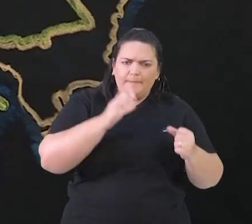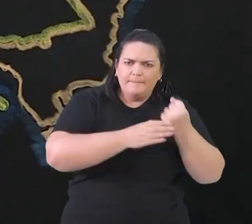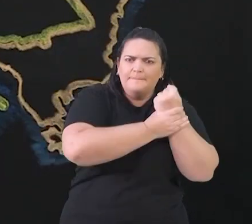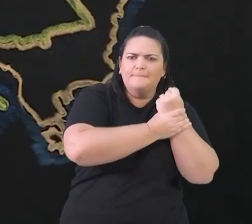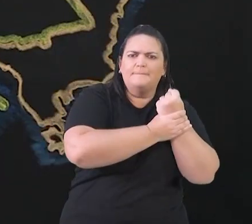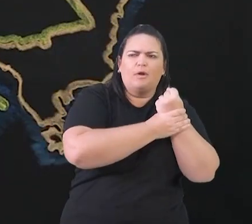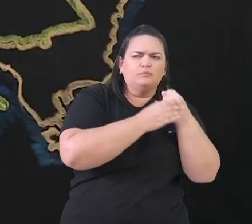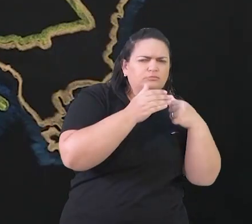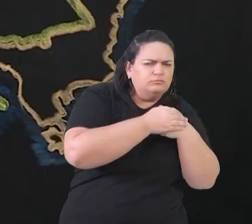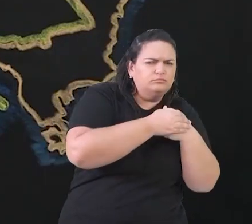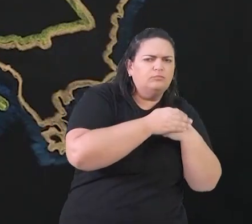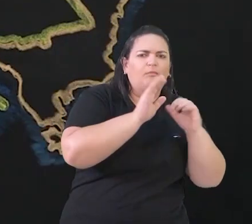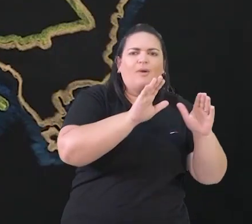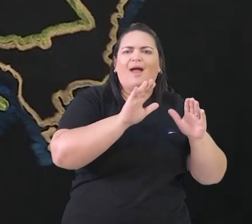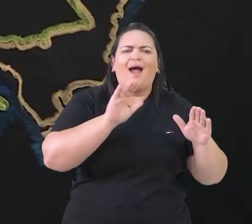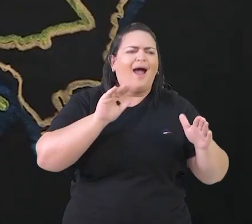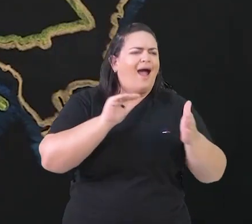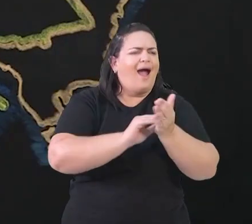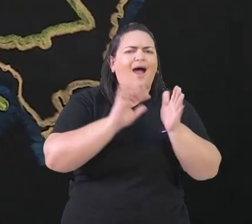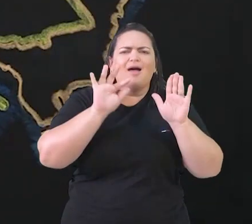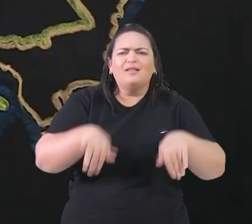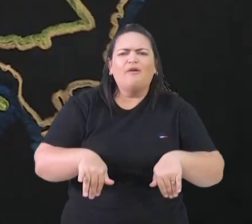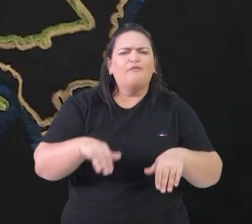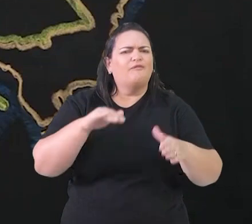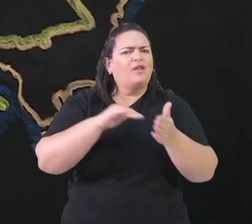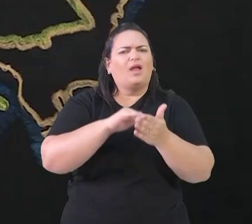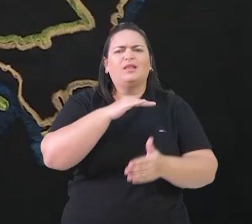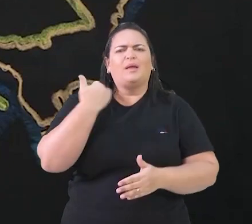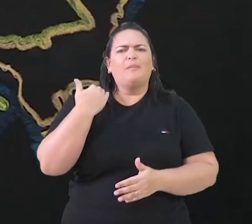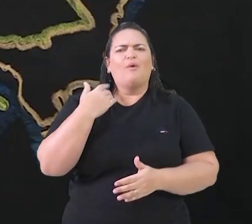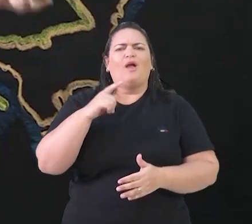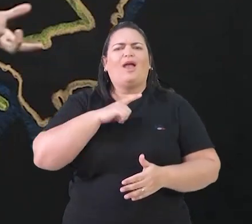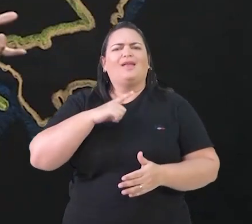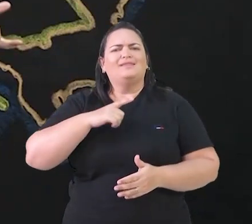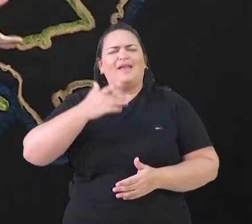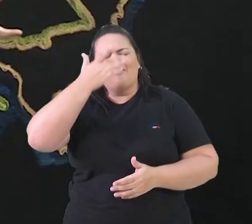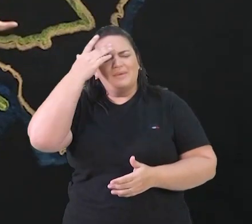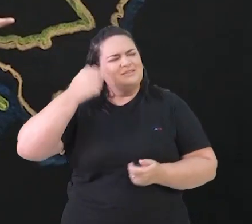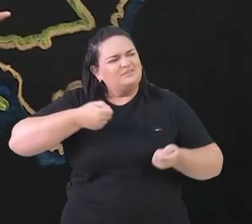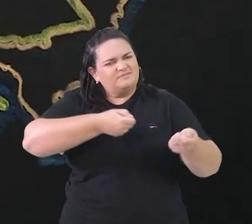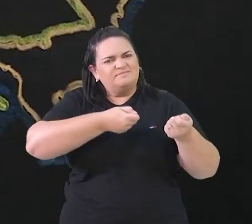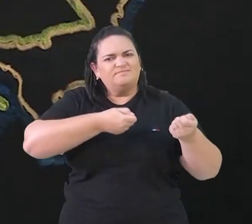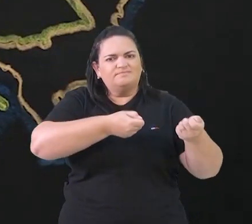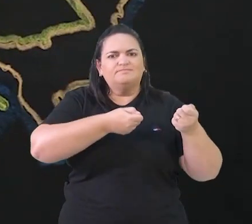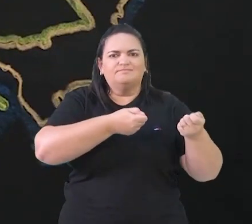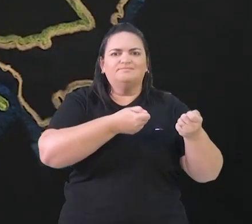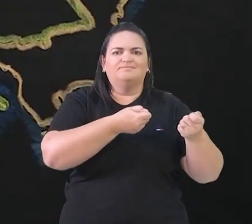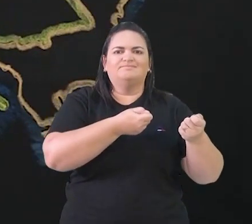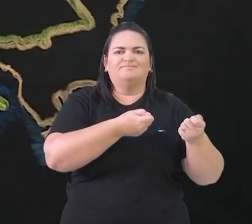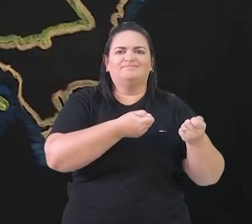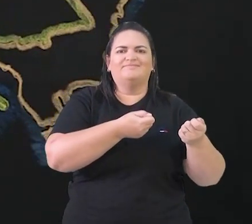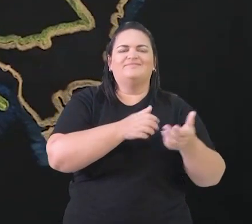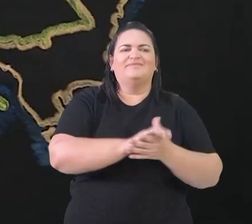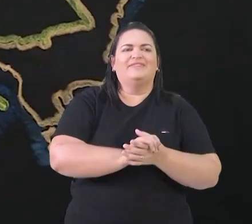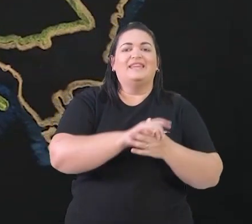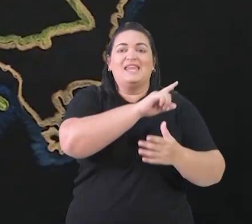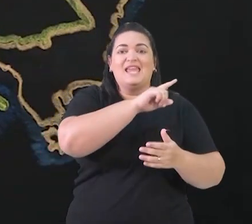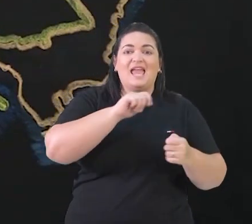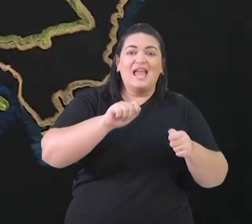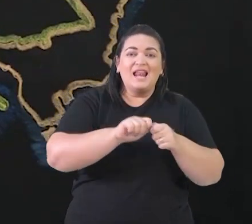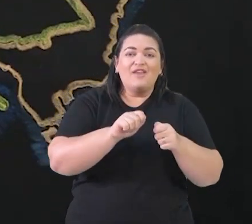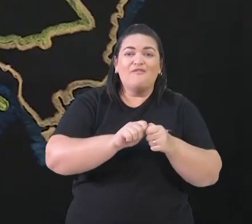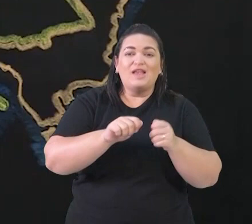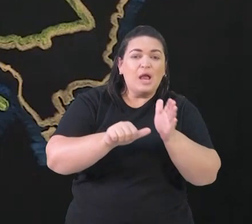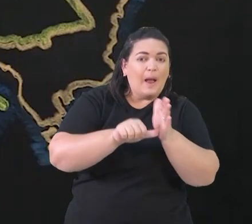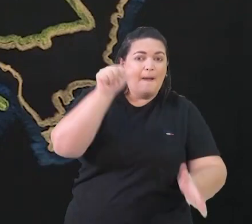ele foi, até o final da vida, bastante perseguido por essas pessoas ligadas ao catolicismo. Lutero fez uma das primeiras traduções